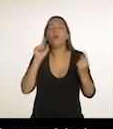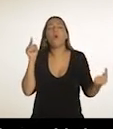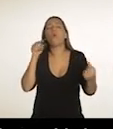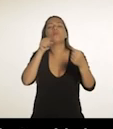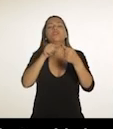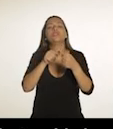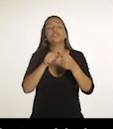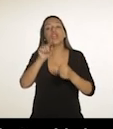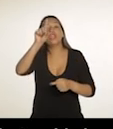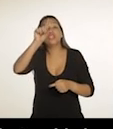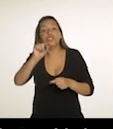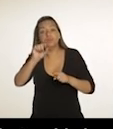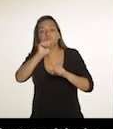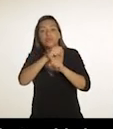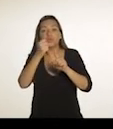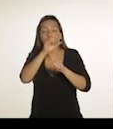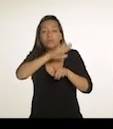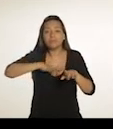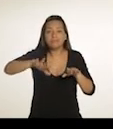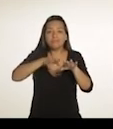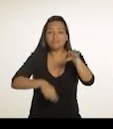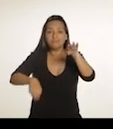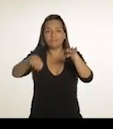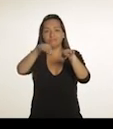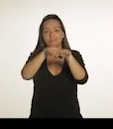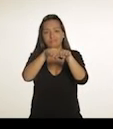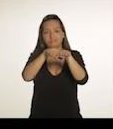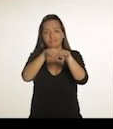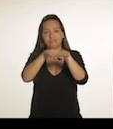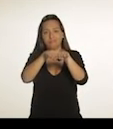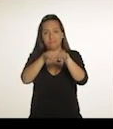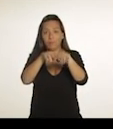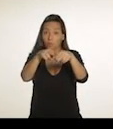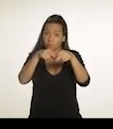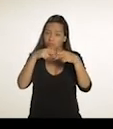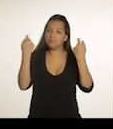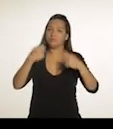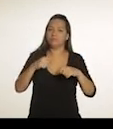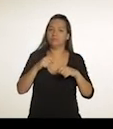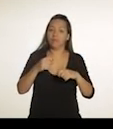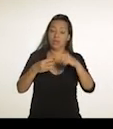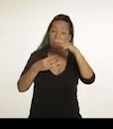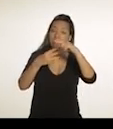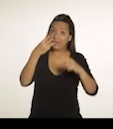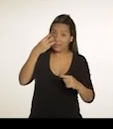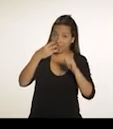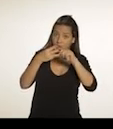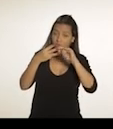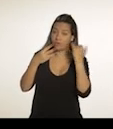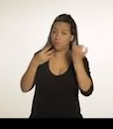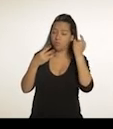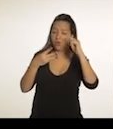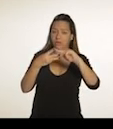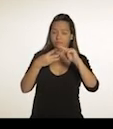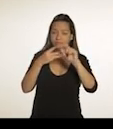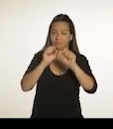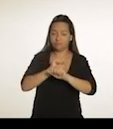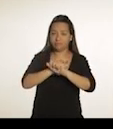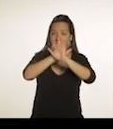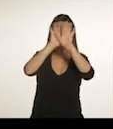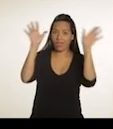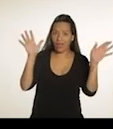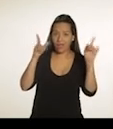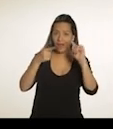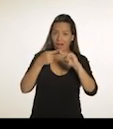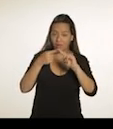grande meta da gente? Redução e desigualdade. É uma questão de eficácia. O programa da gente tem um tripé que eu acho que importante. É a transparência,